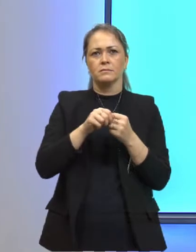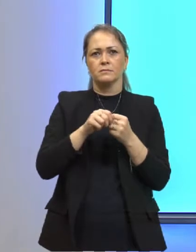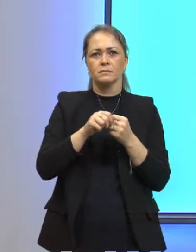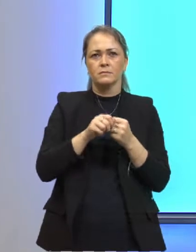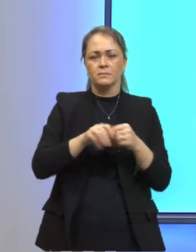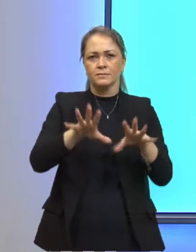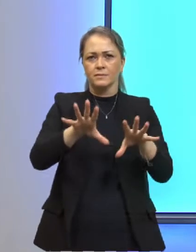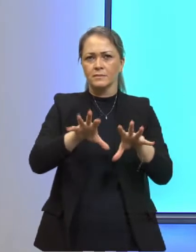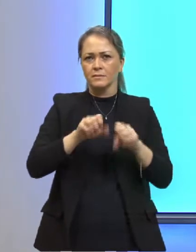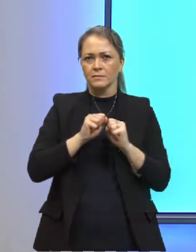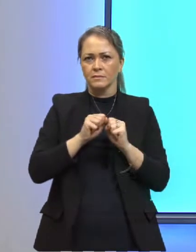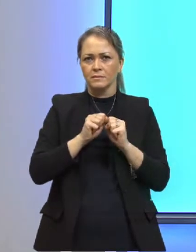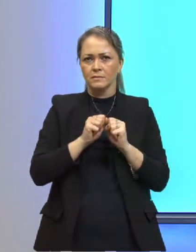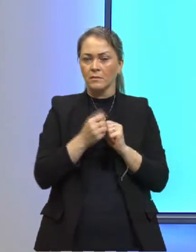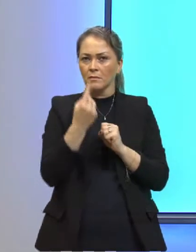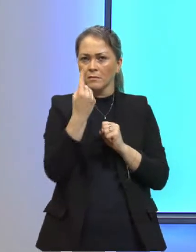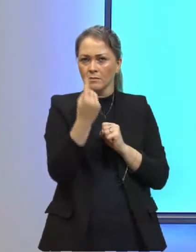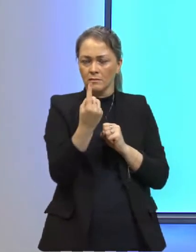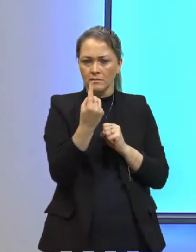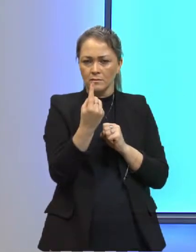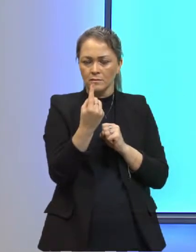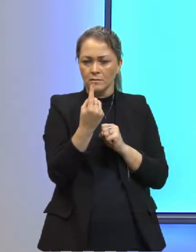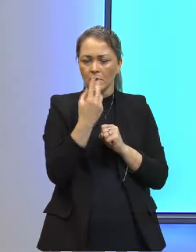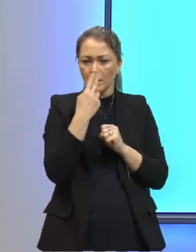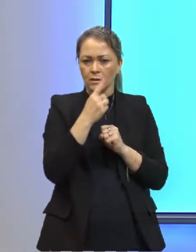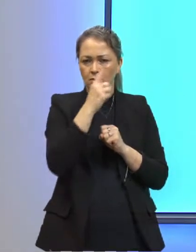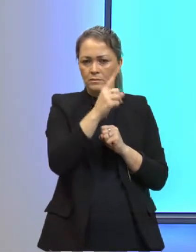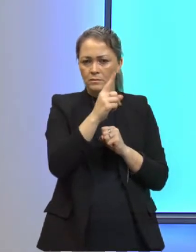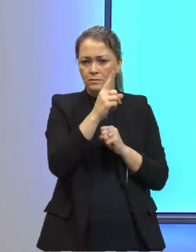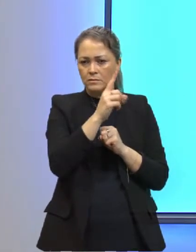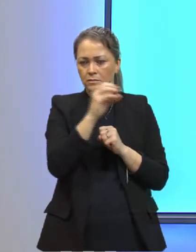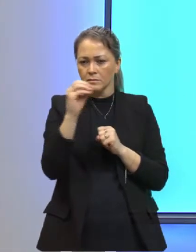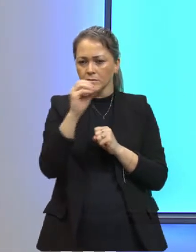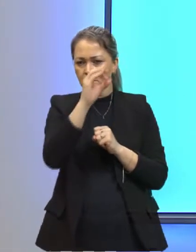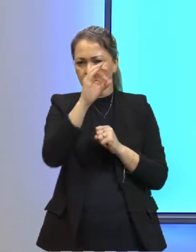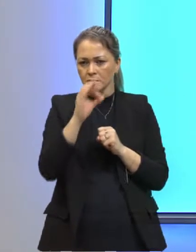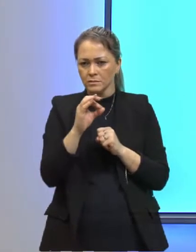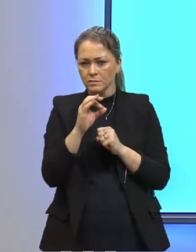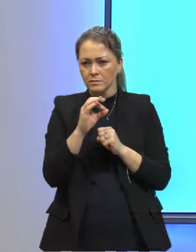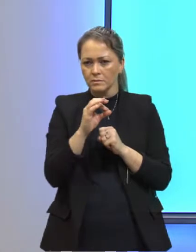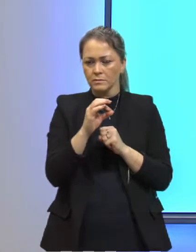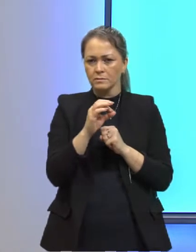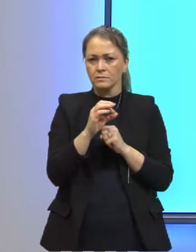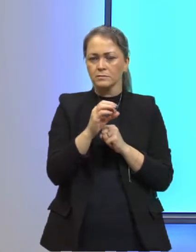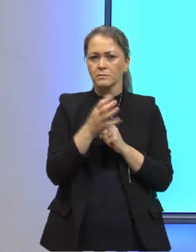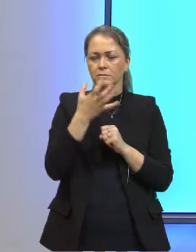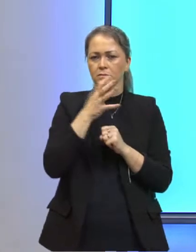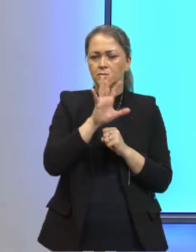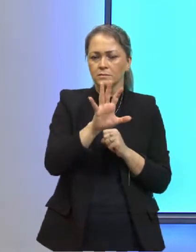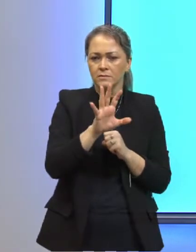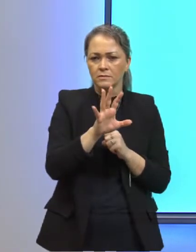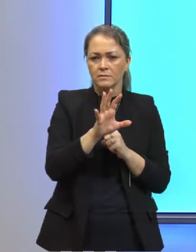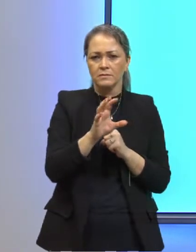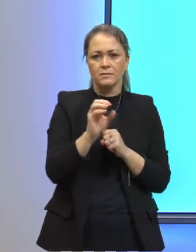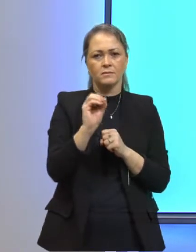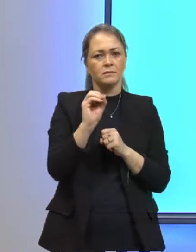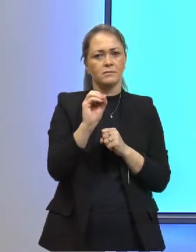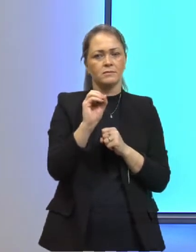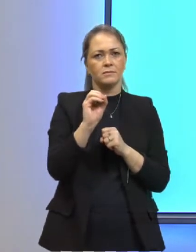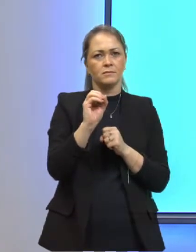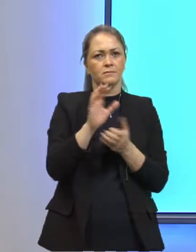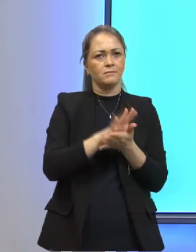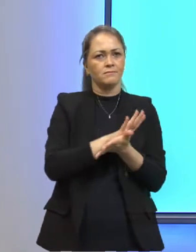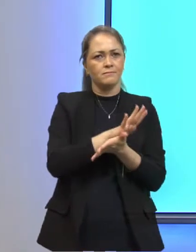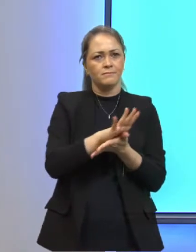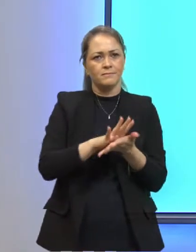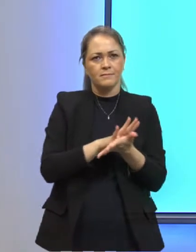é igual a 1. 1 seria o 100%. E sua refletividade é nula. Então, não reflete